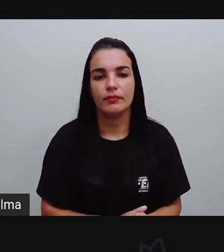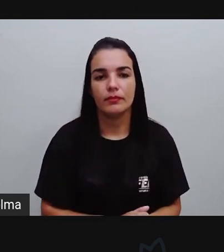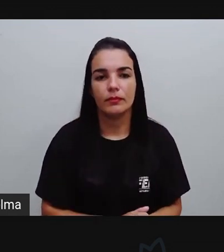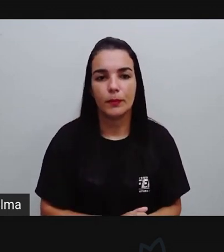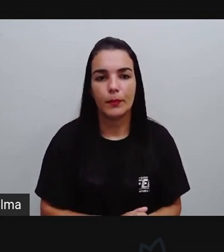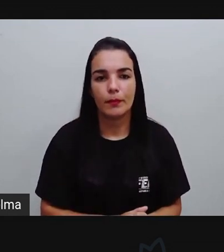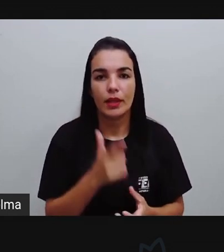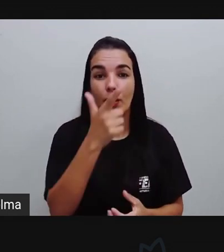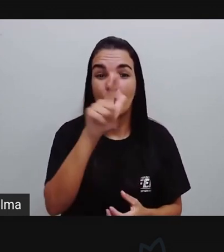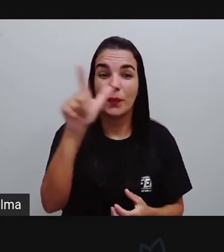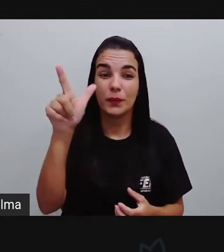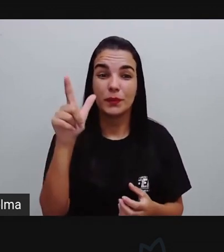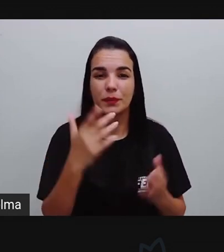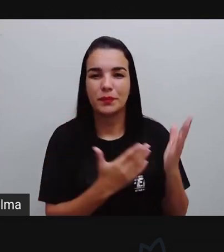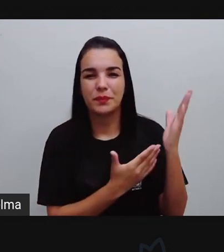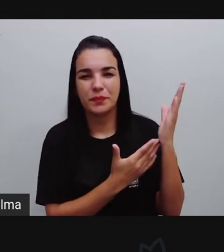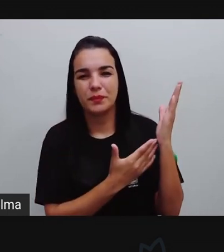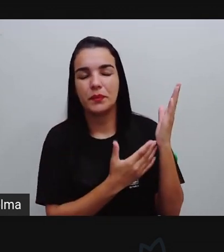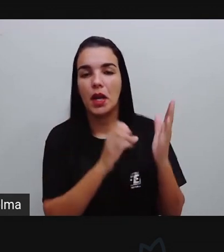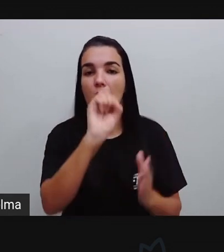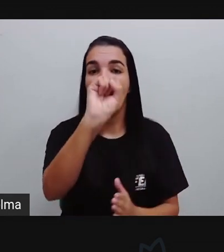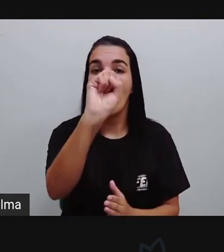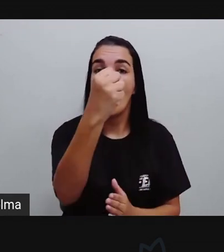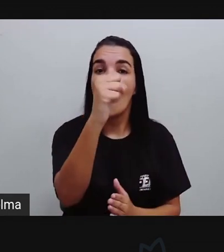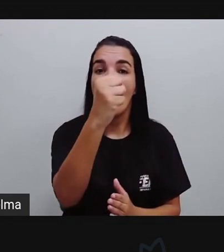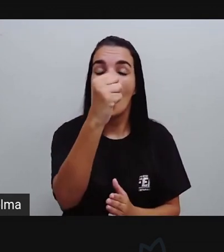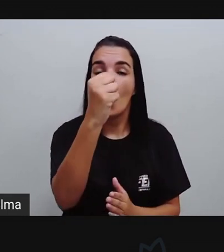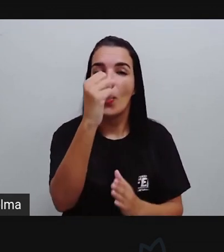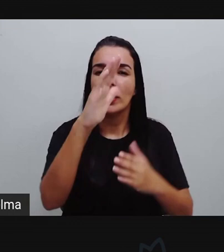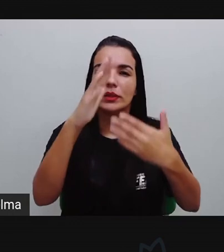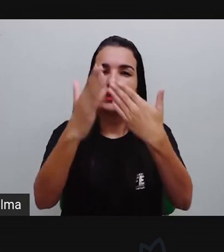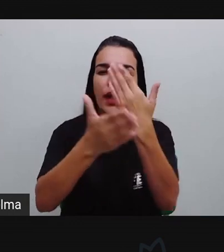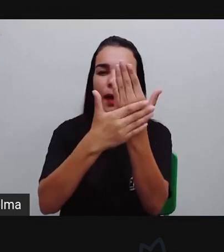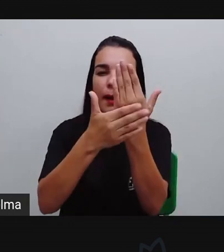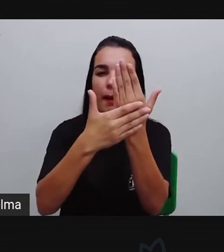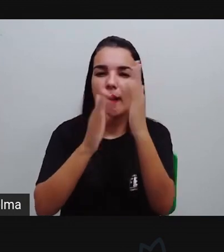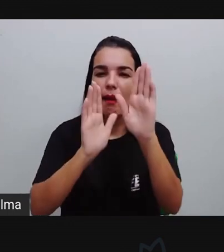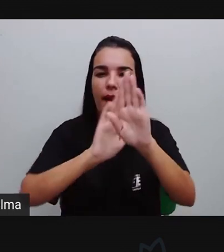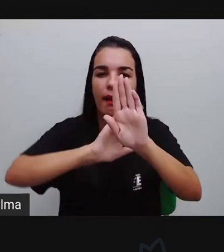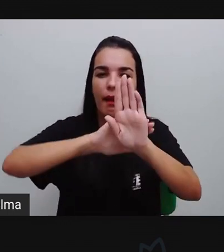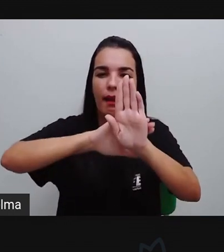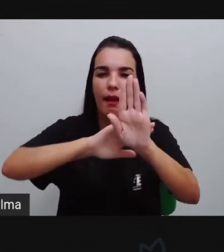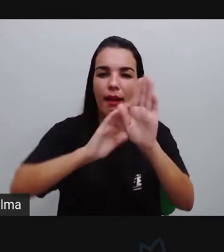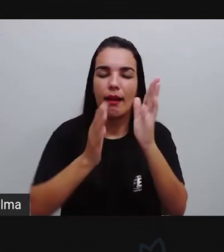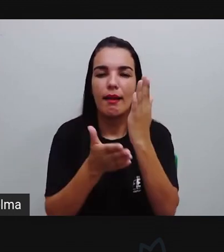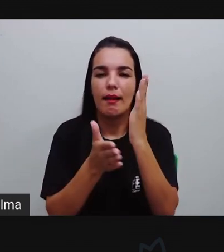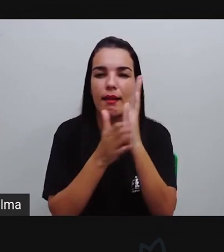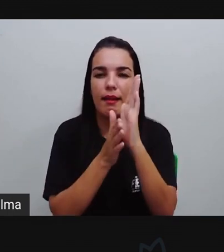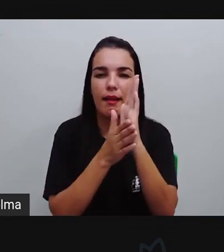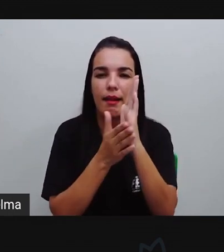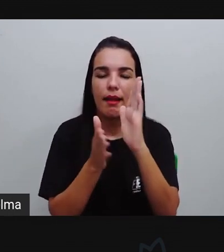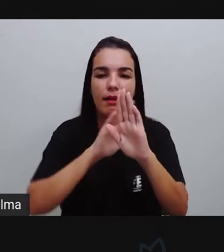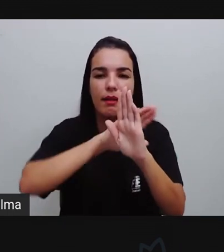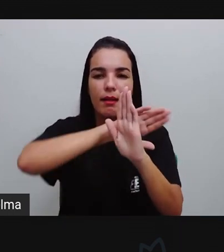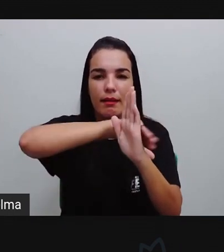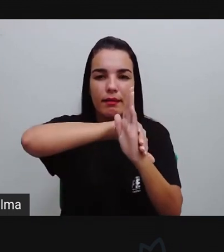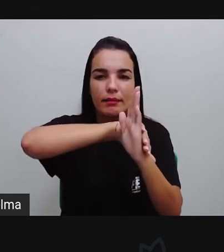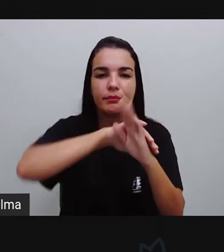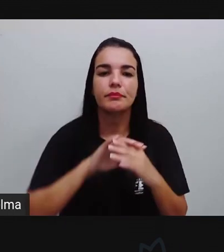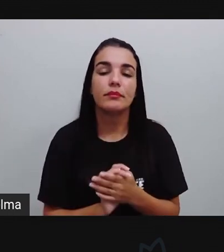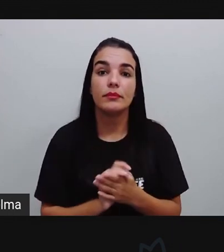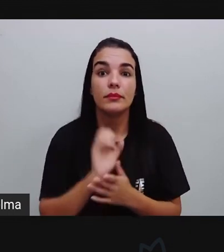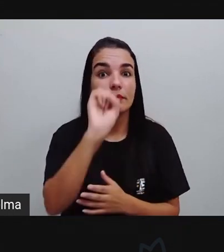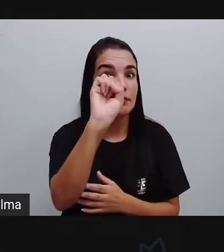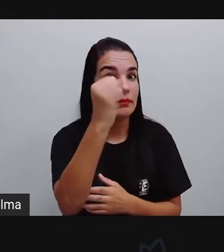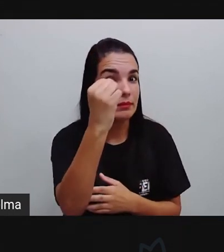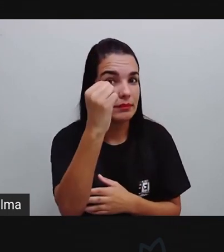temos, ó, um octógono, né? A plaquinha pare, apresenta aqui oito lados, certo?